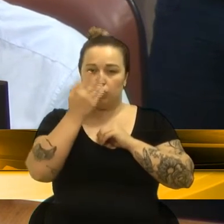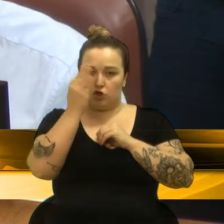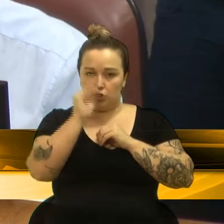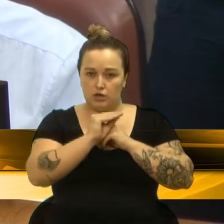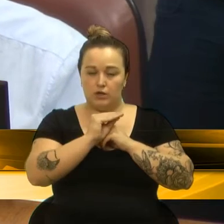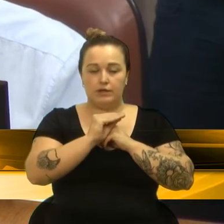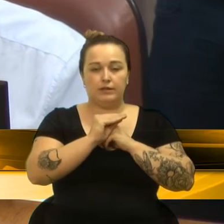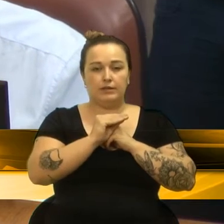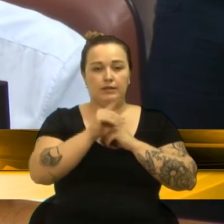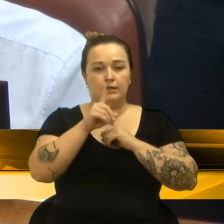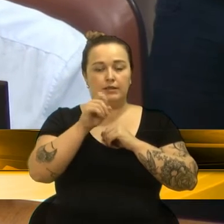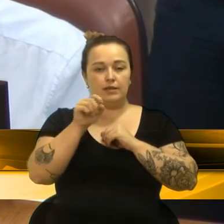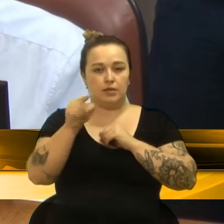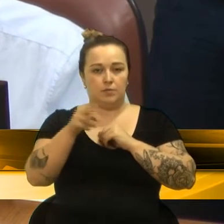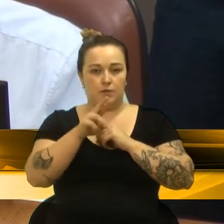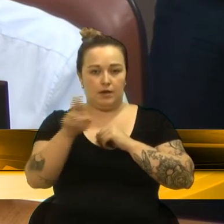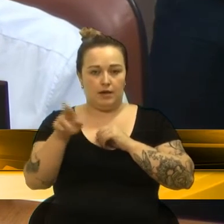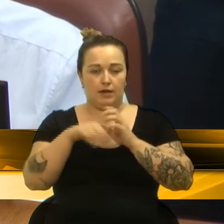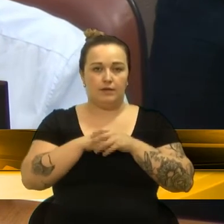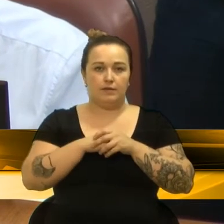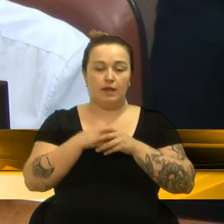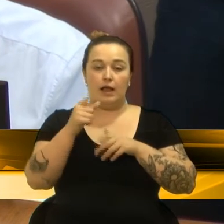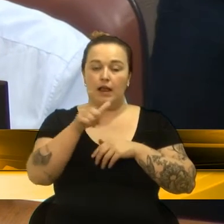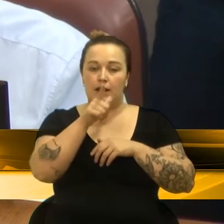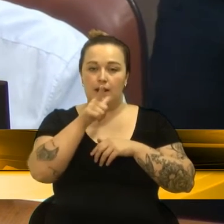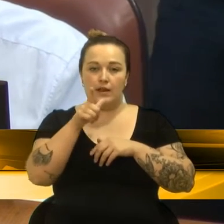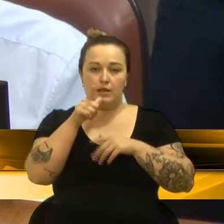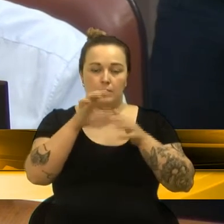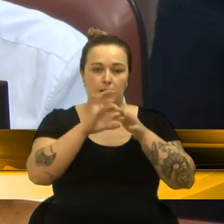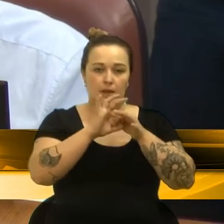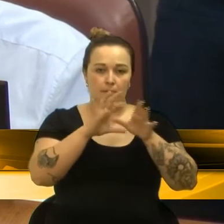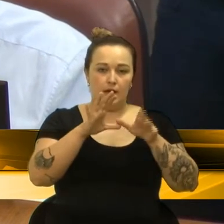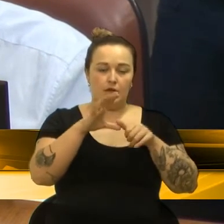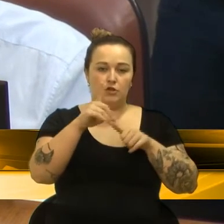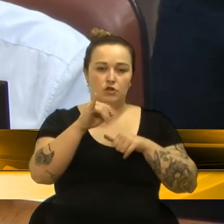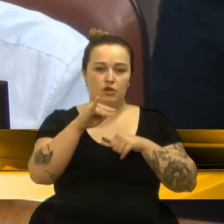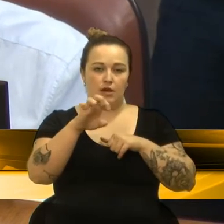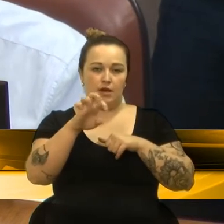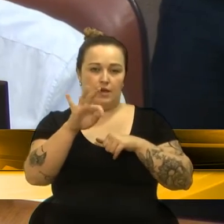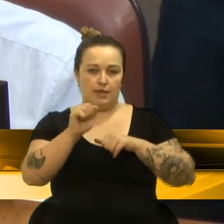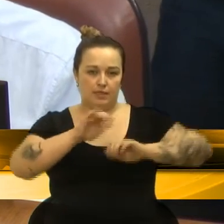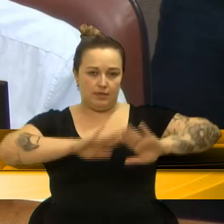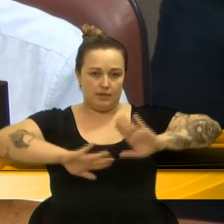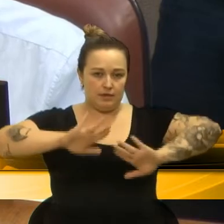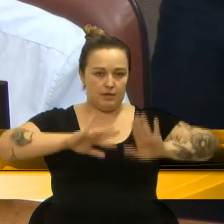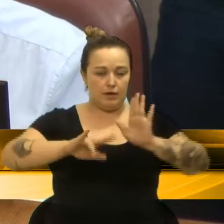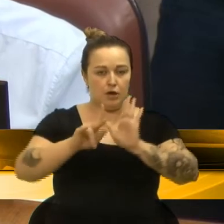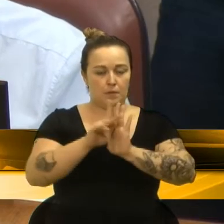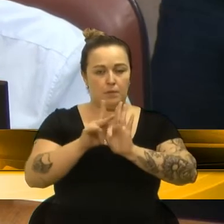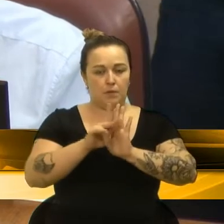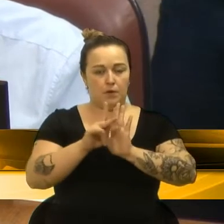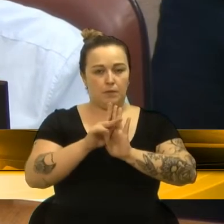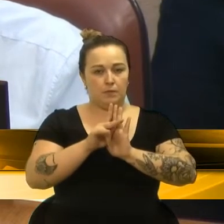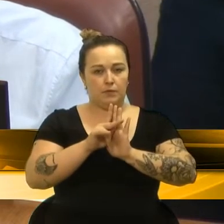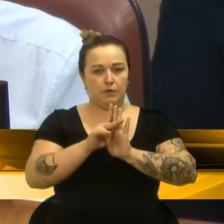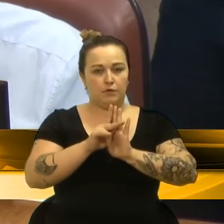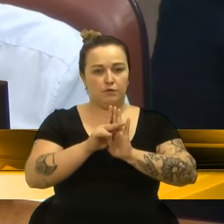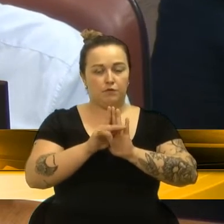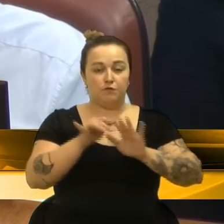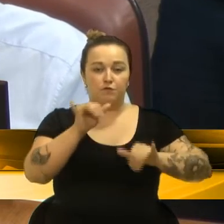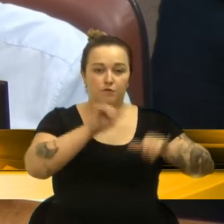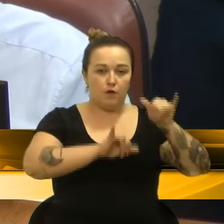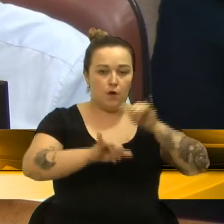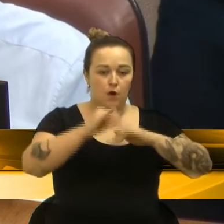.378,80, lanche para liberação de dietas 1.325,25, fórmula nutricial